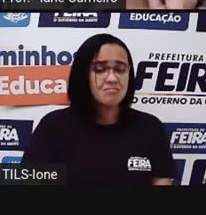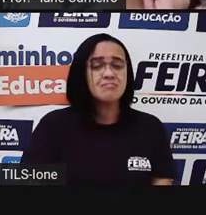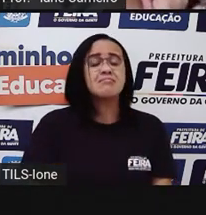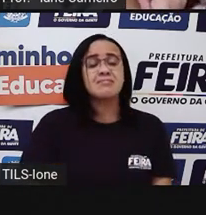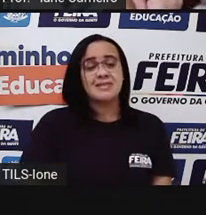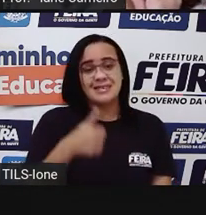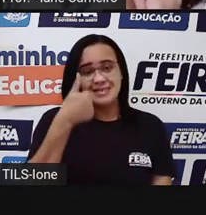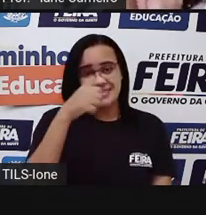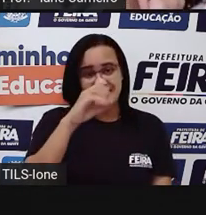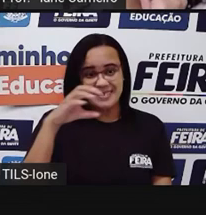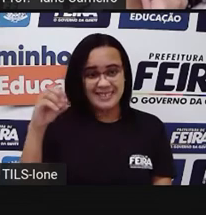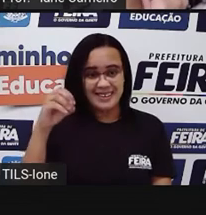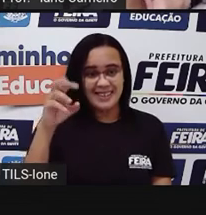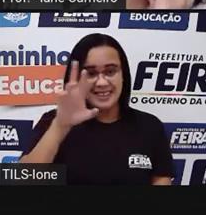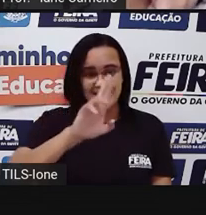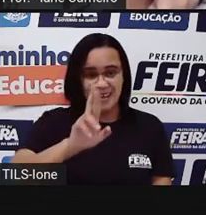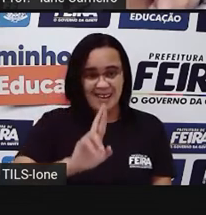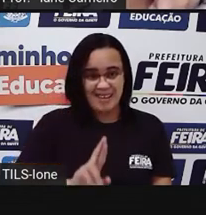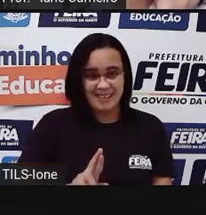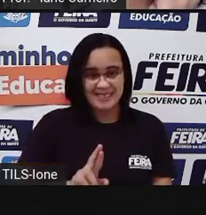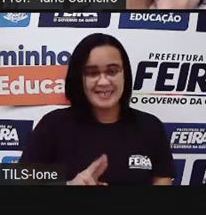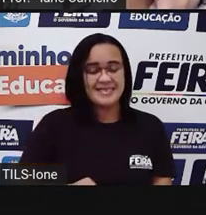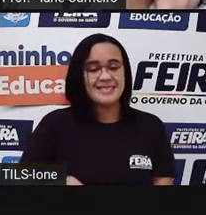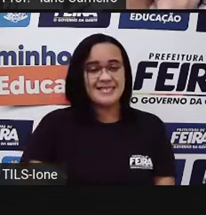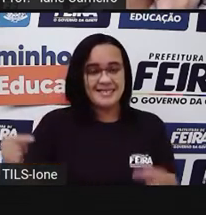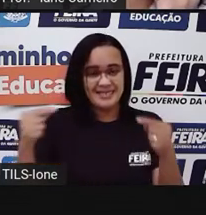100 reais. Onde é que está escrito 100 reais?